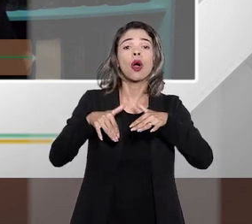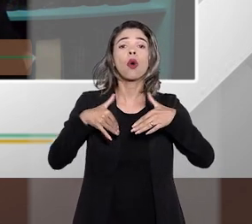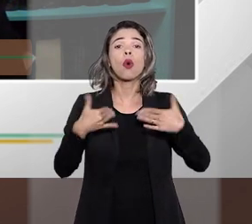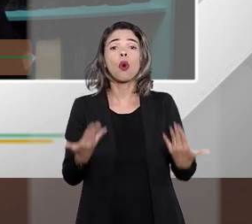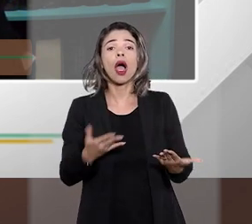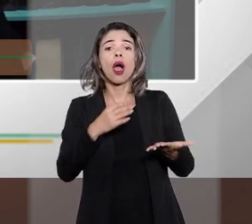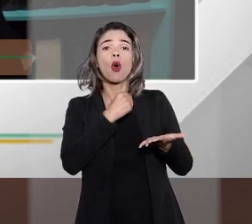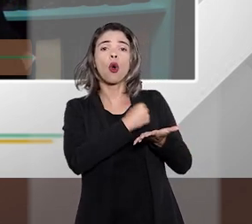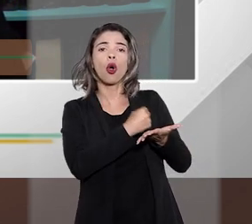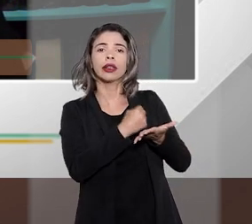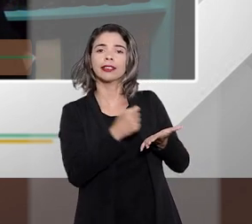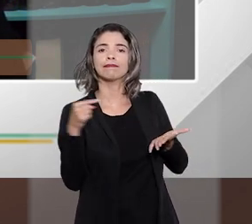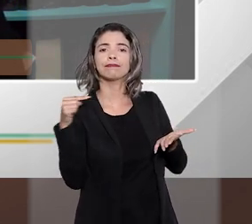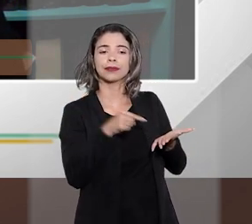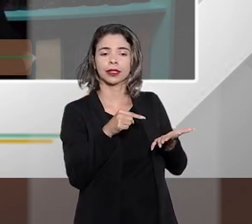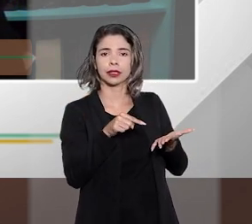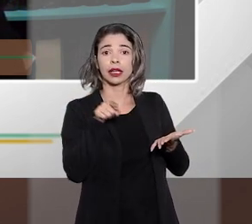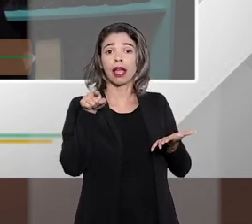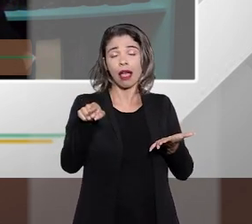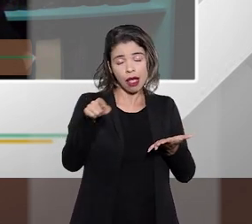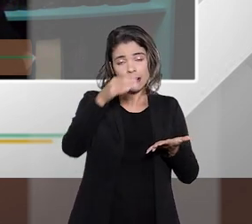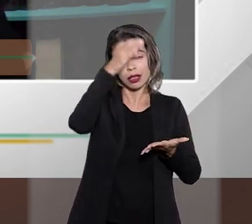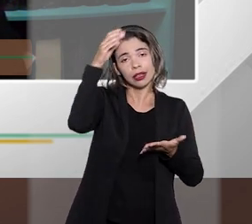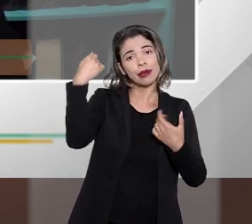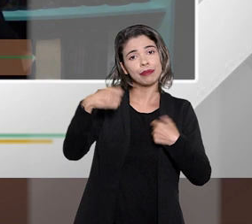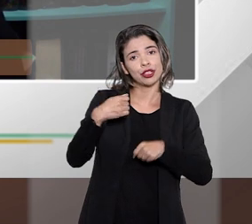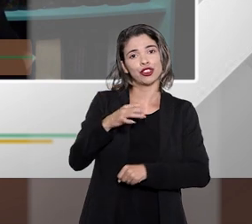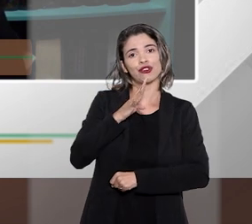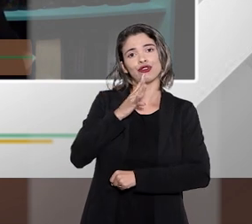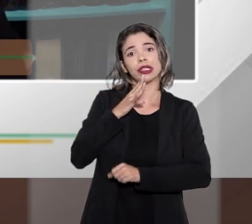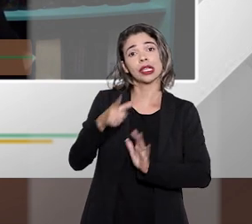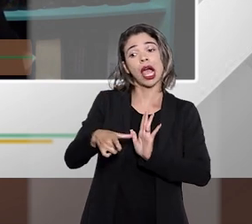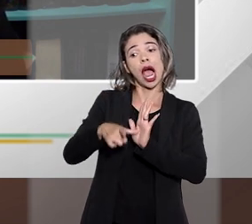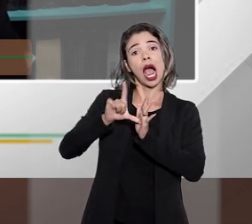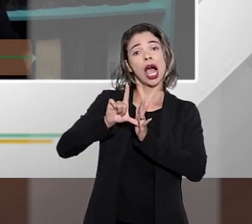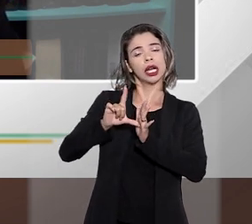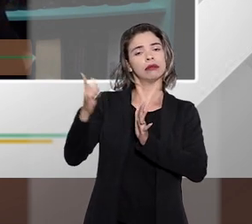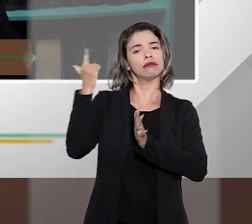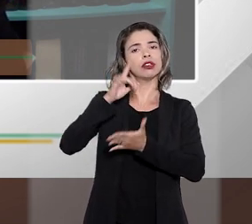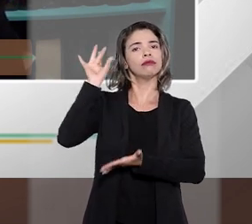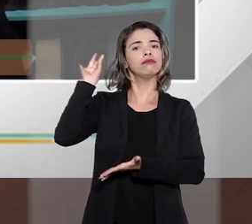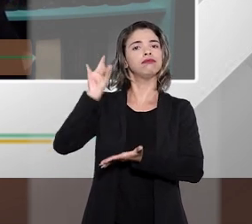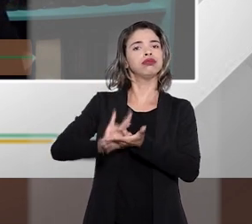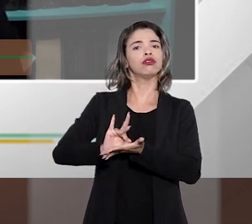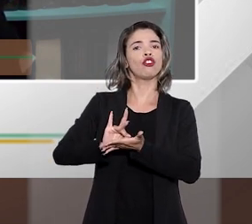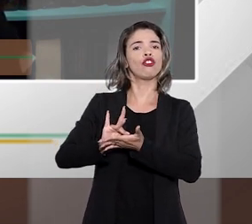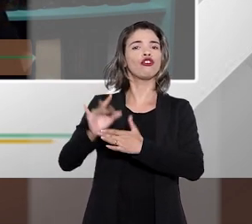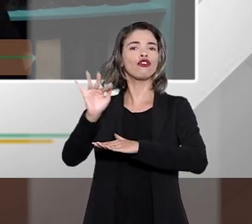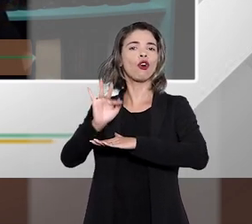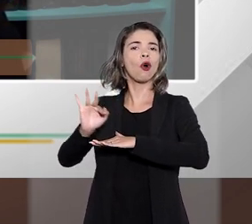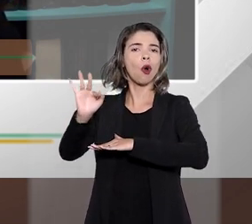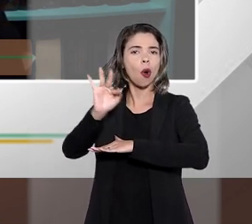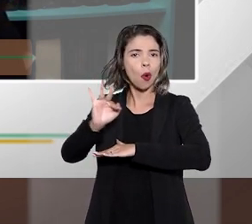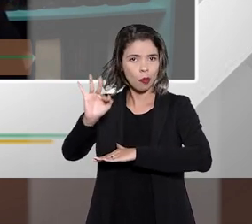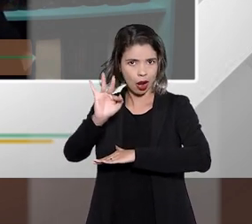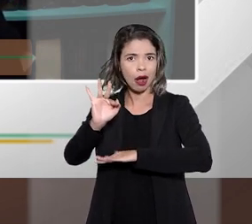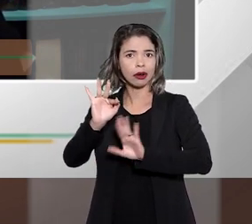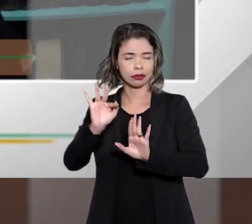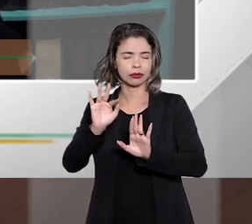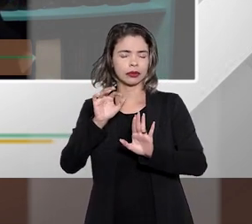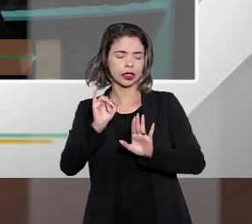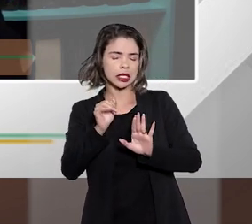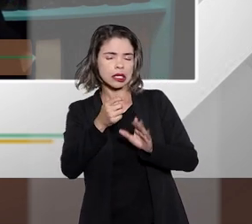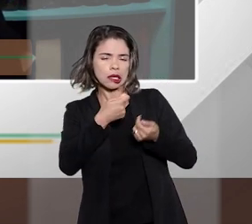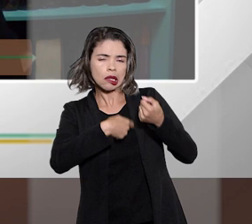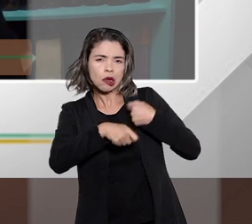então, que ele conheça antes mesmo de ter a formalização desse contrato. E o SART seria, mesmo na